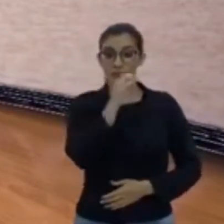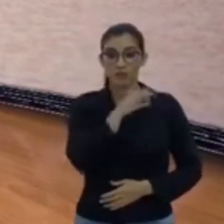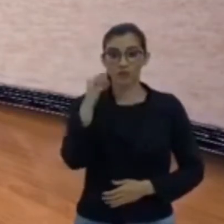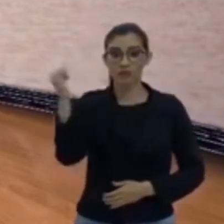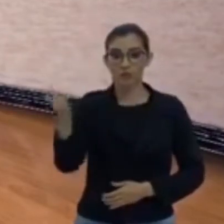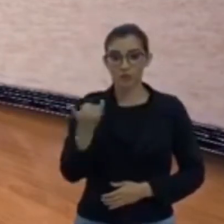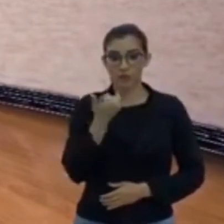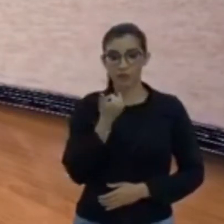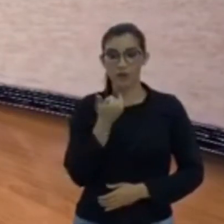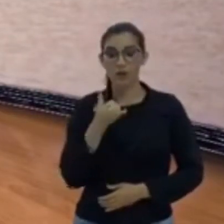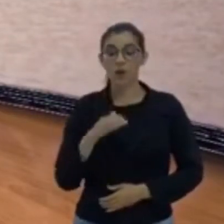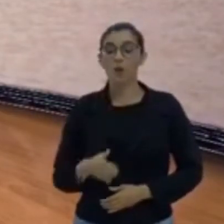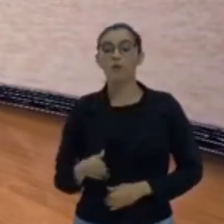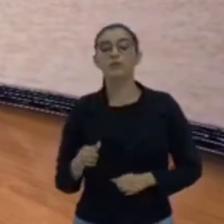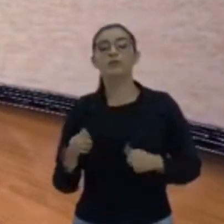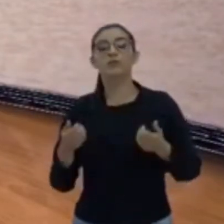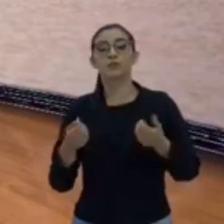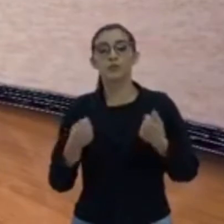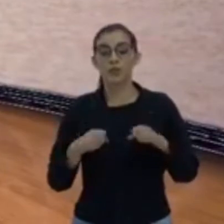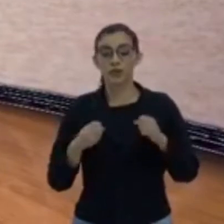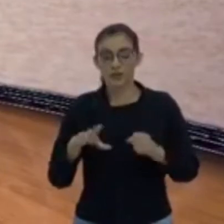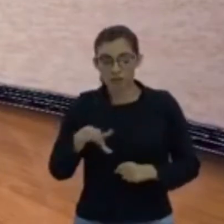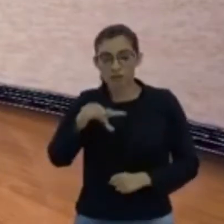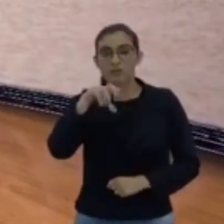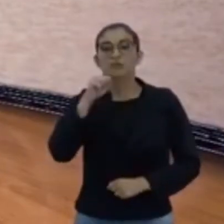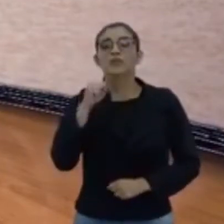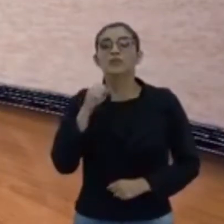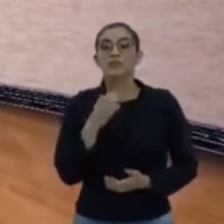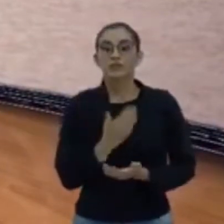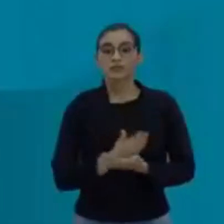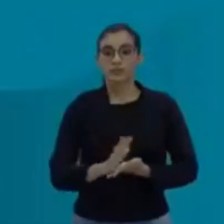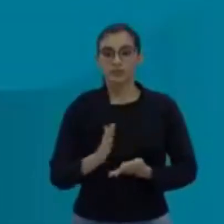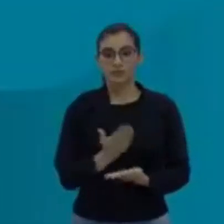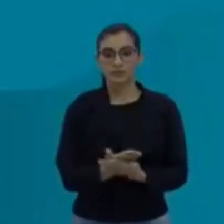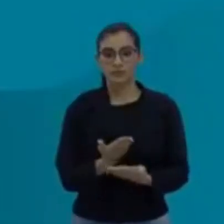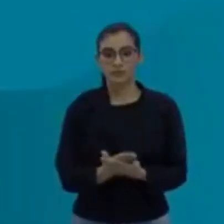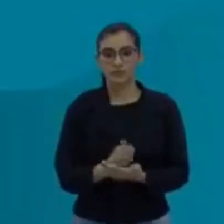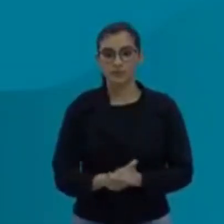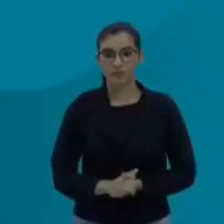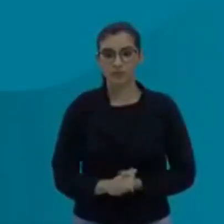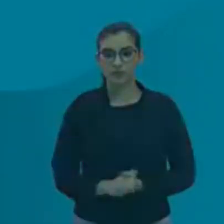Tá bom? Então, te prepara, dá uma respirada e vamos começar a aula.